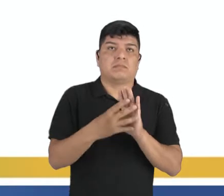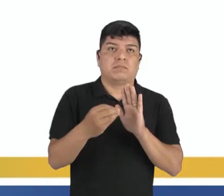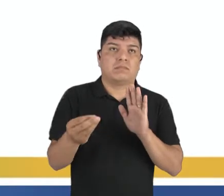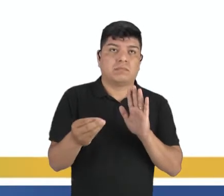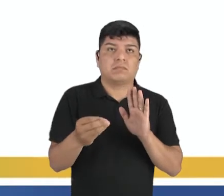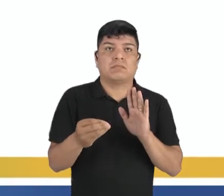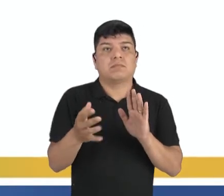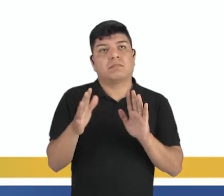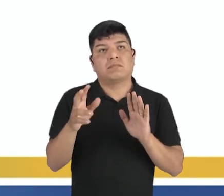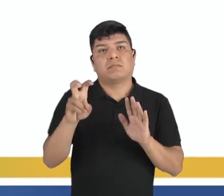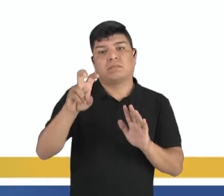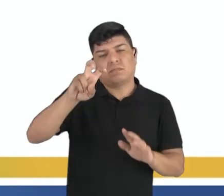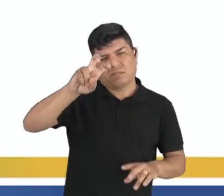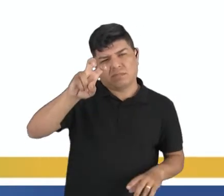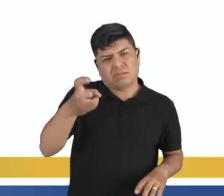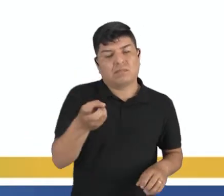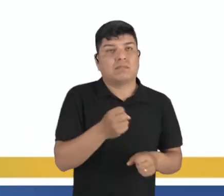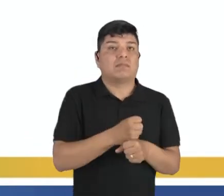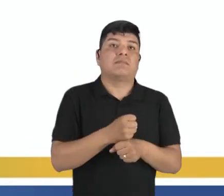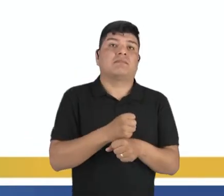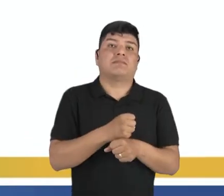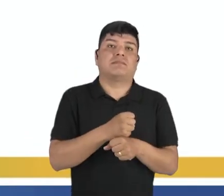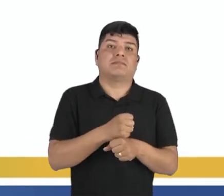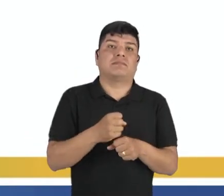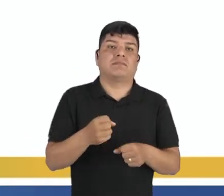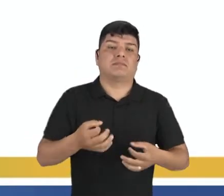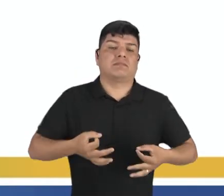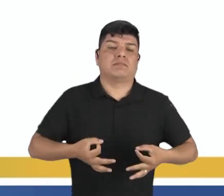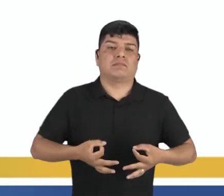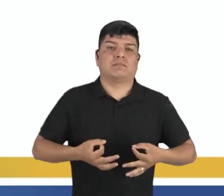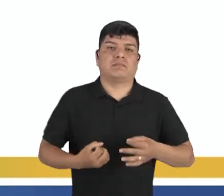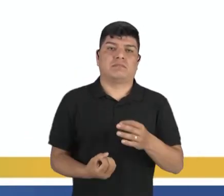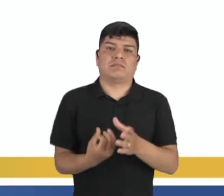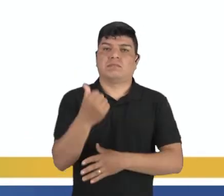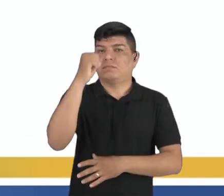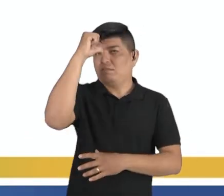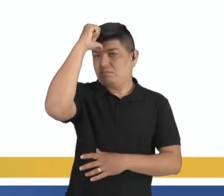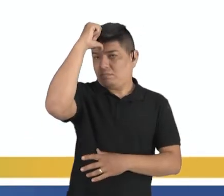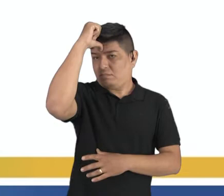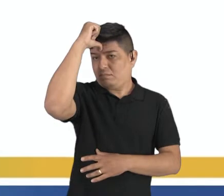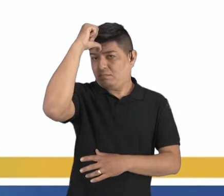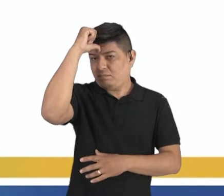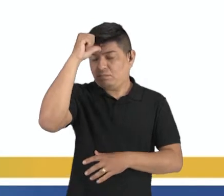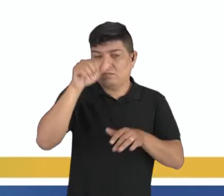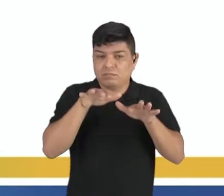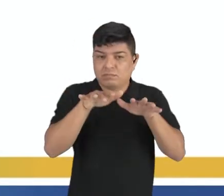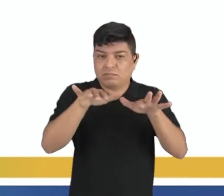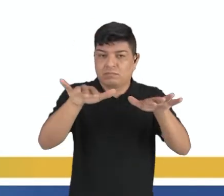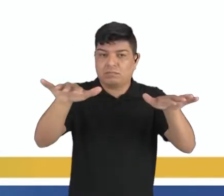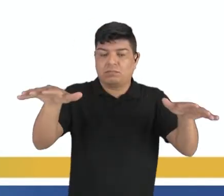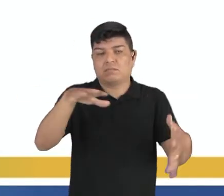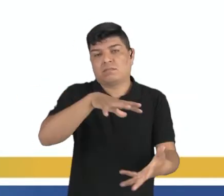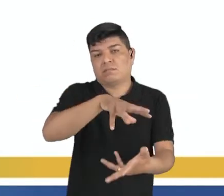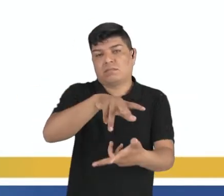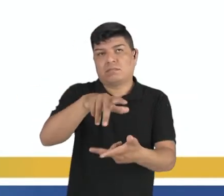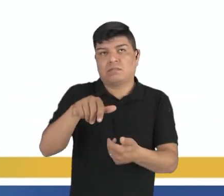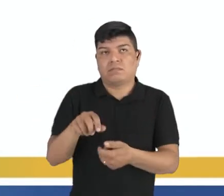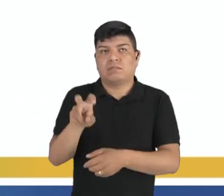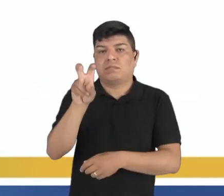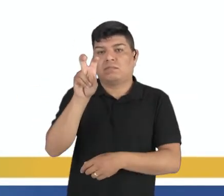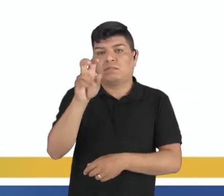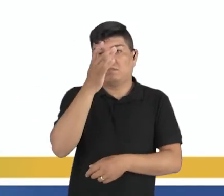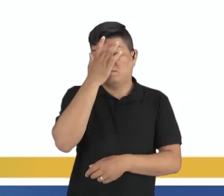5 mil anos, a yoga nasceu na Índia e ganhou o mundo. Ali o professor trouxe a imagem de 5 pessoas